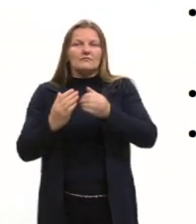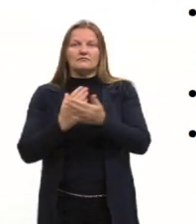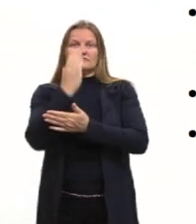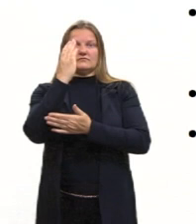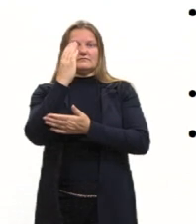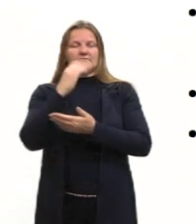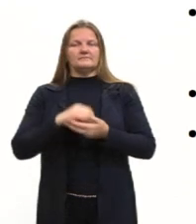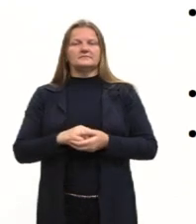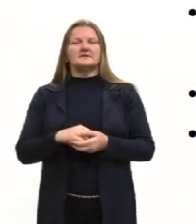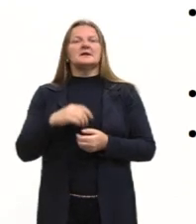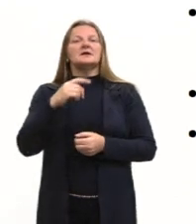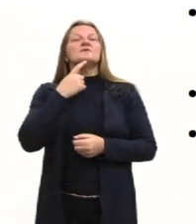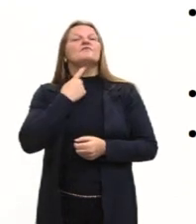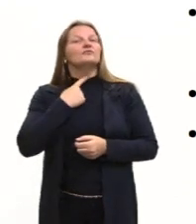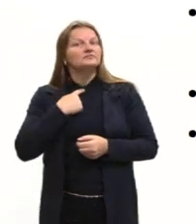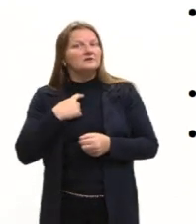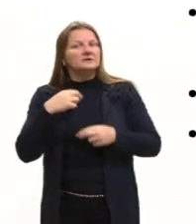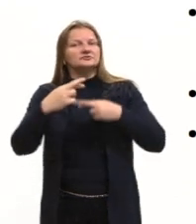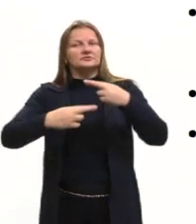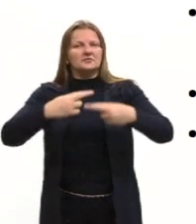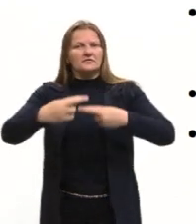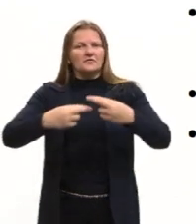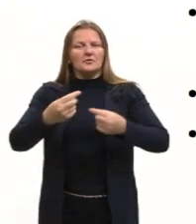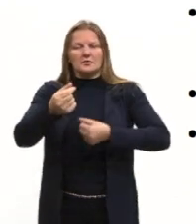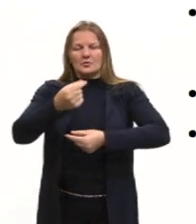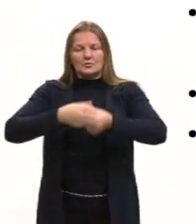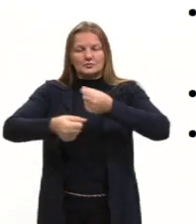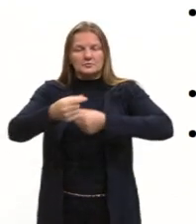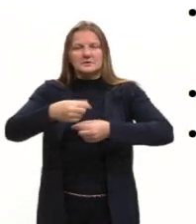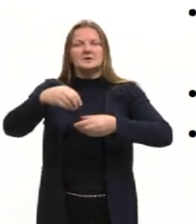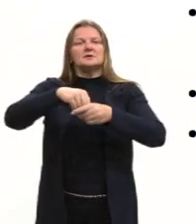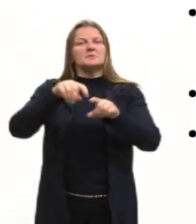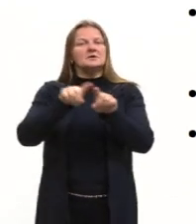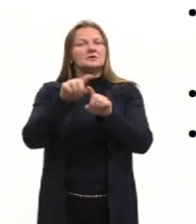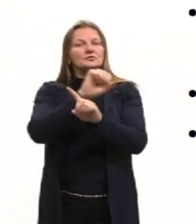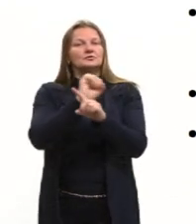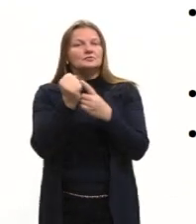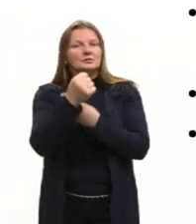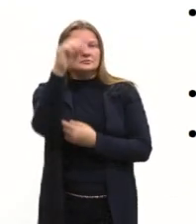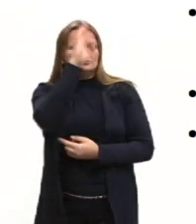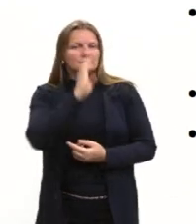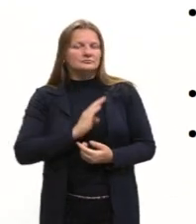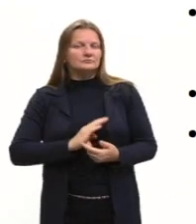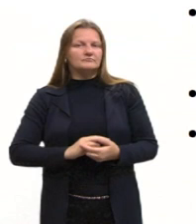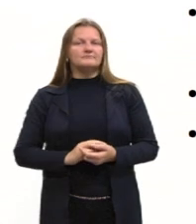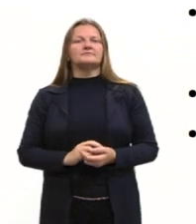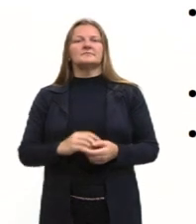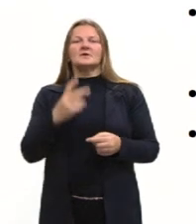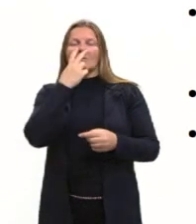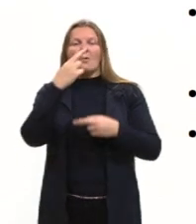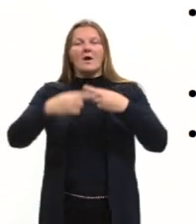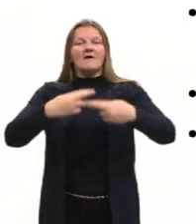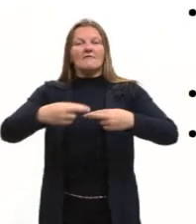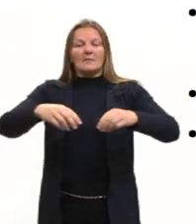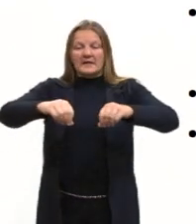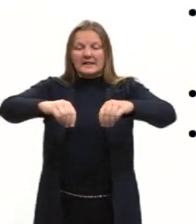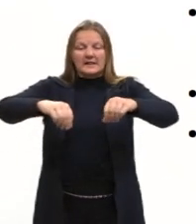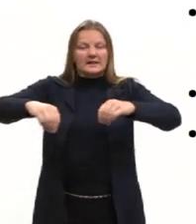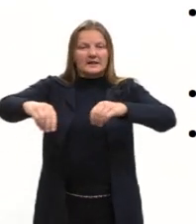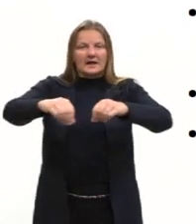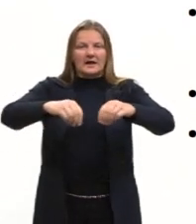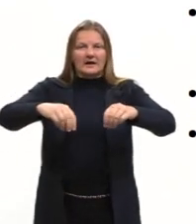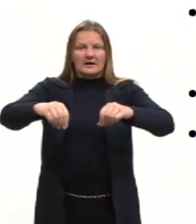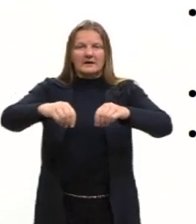fazer algumas reformas na economia e na sociedade brasileira. Como, por exemplo, a reforma agrária, que seria muito